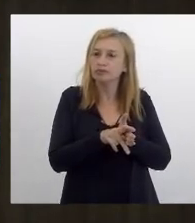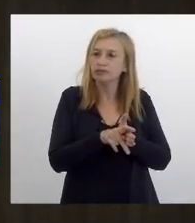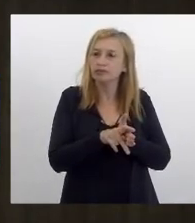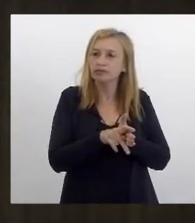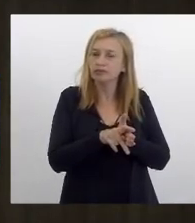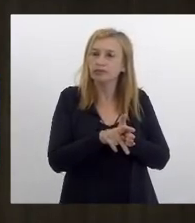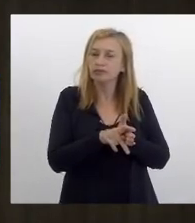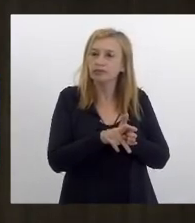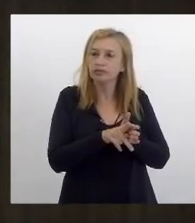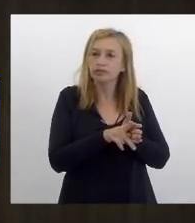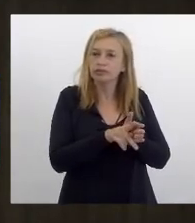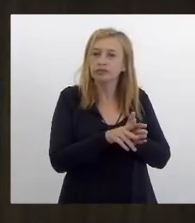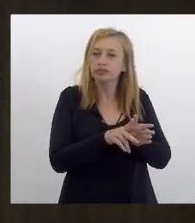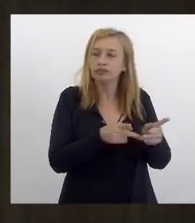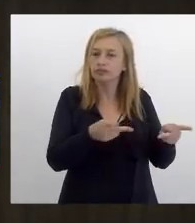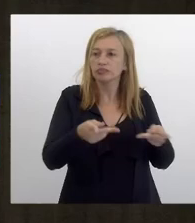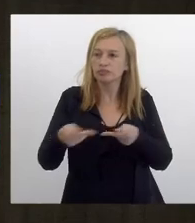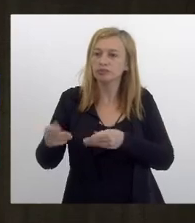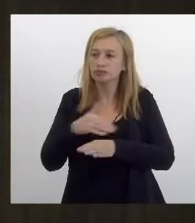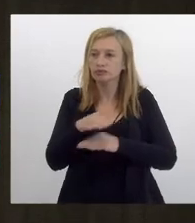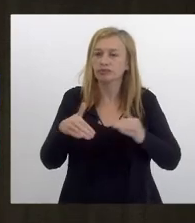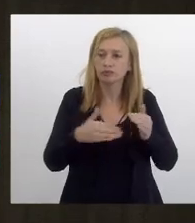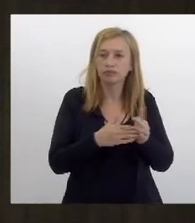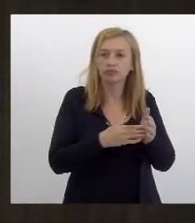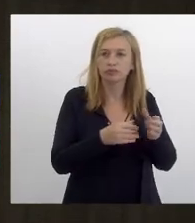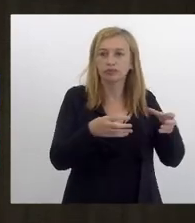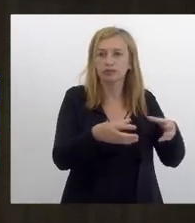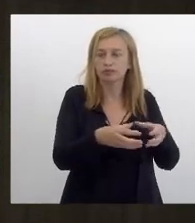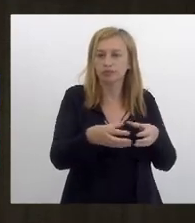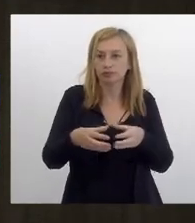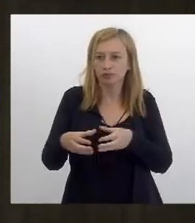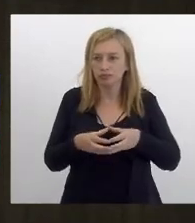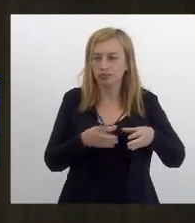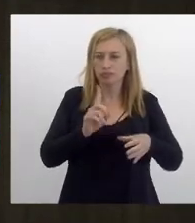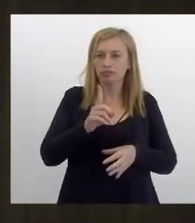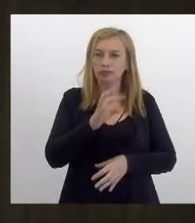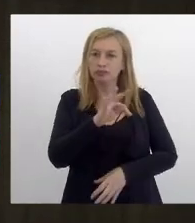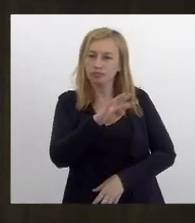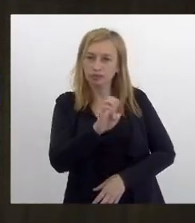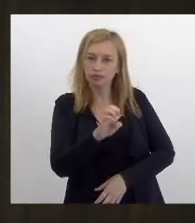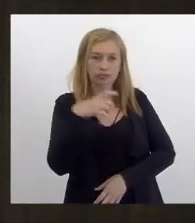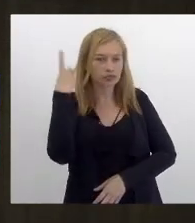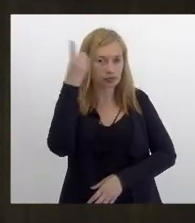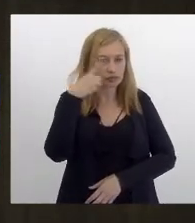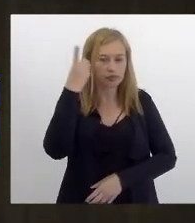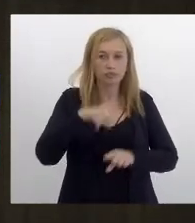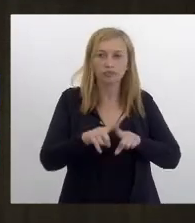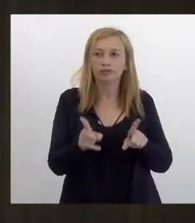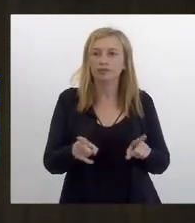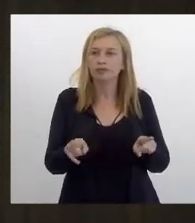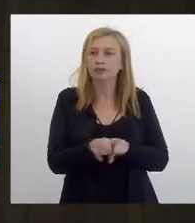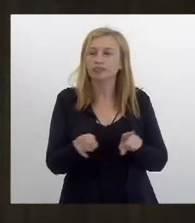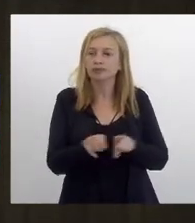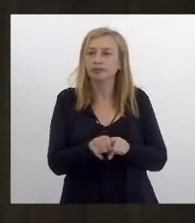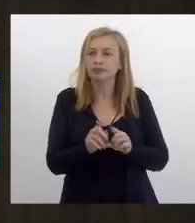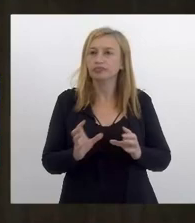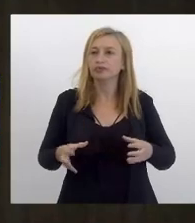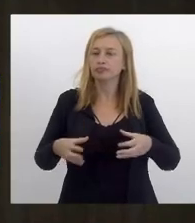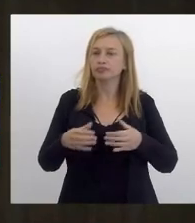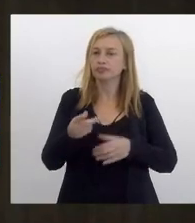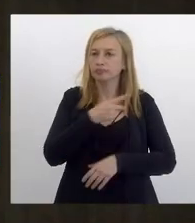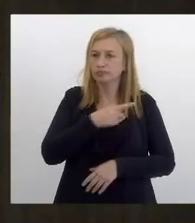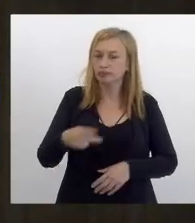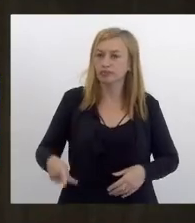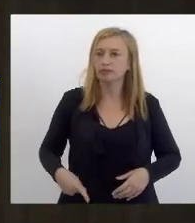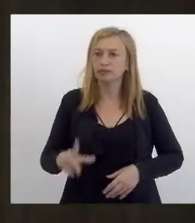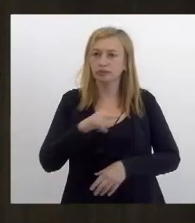todas as comissões e isso foi feito pela deputada Franciane não só pela deputada Franciane mas pela assessoria da própria presidente